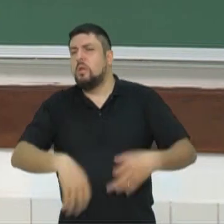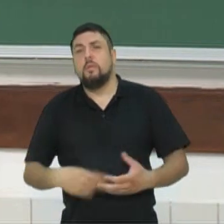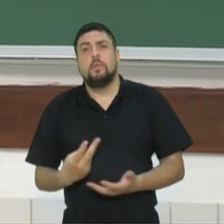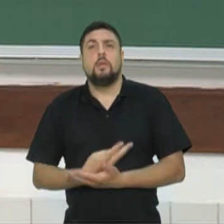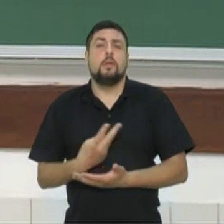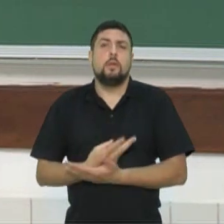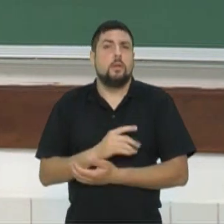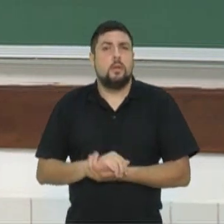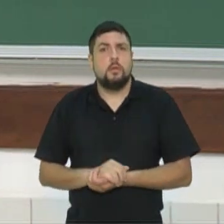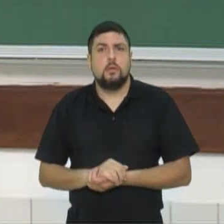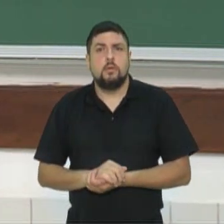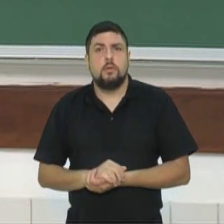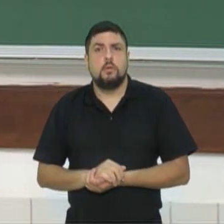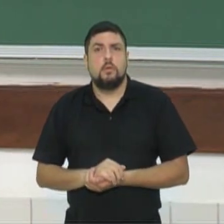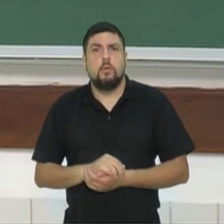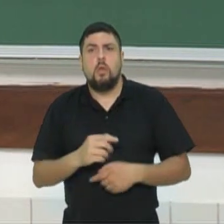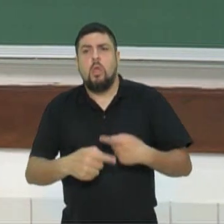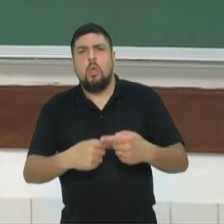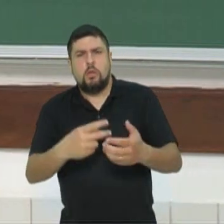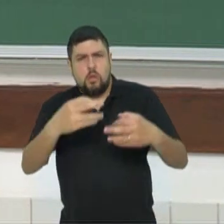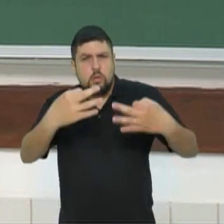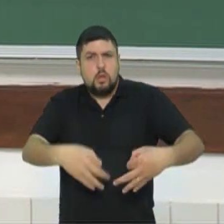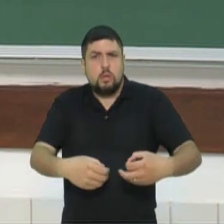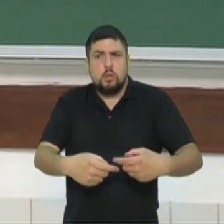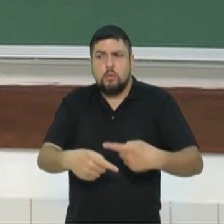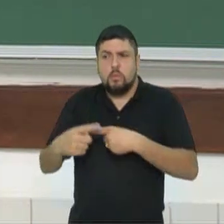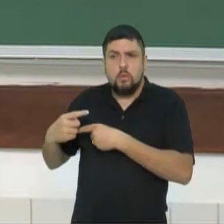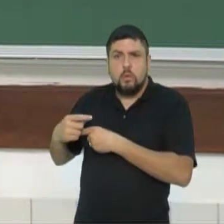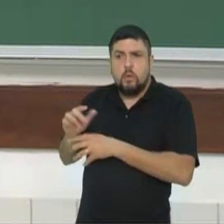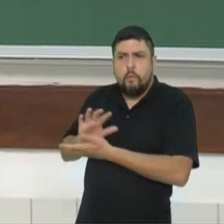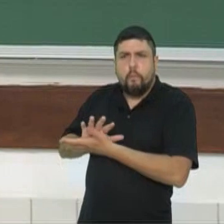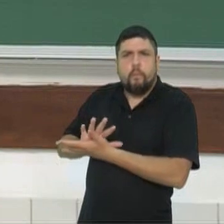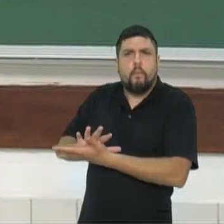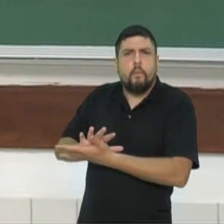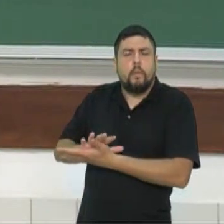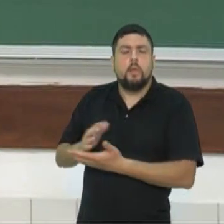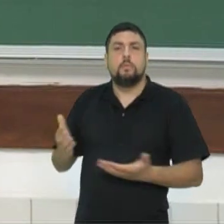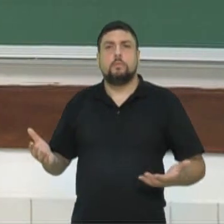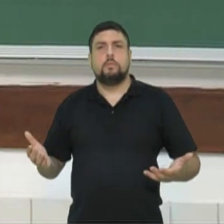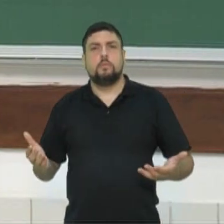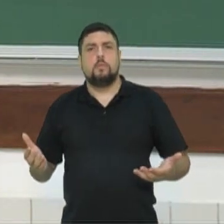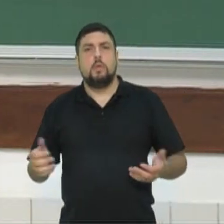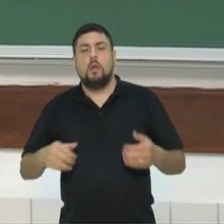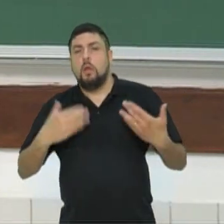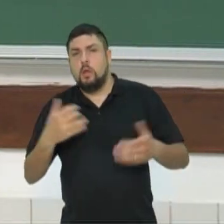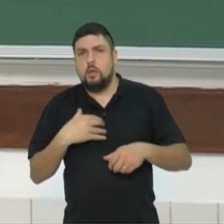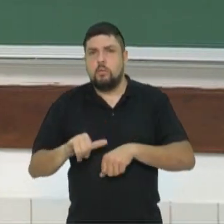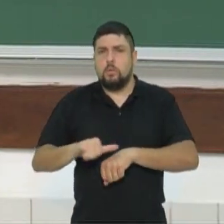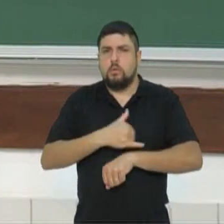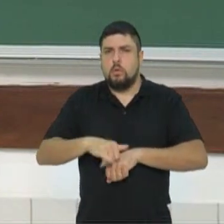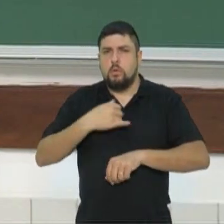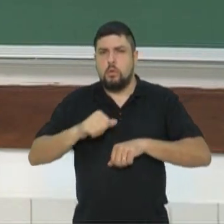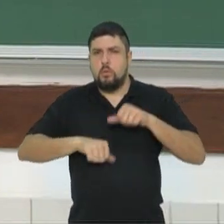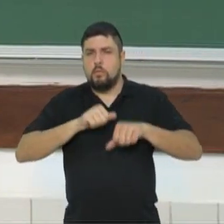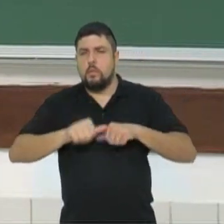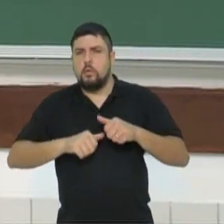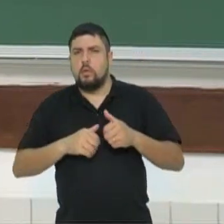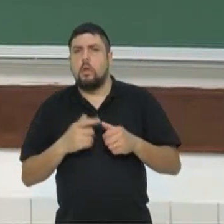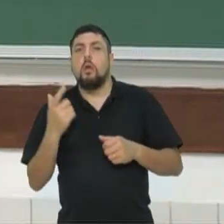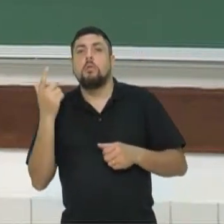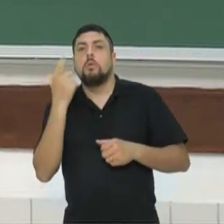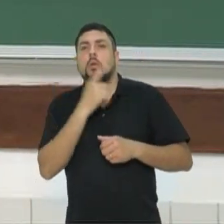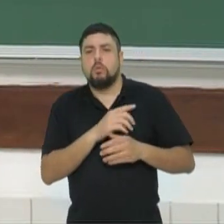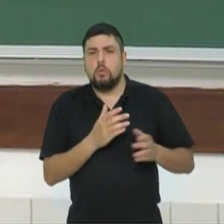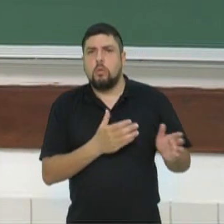erro. Esse sempre deu certo, não deu certo. Está desertificando. Então muda a técnica e você vai continuar tendo produtividade,